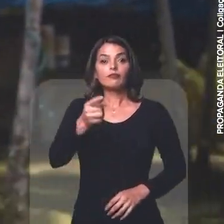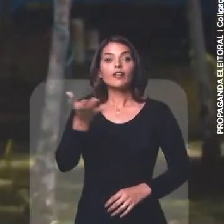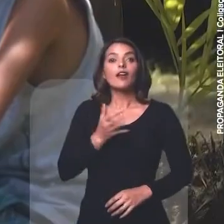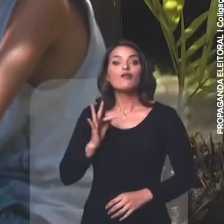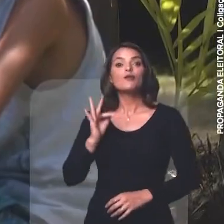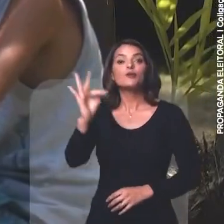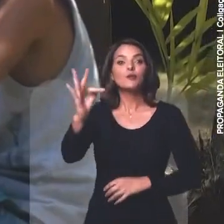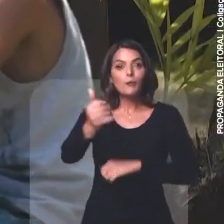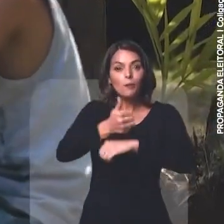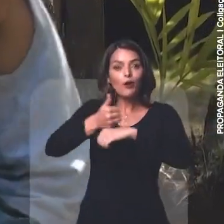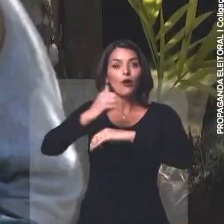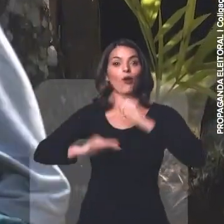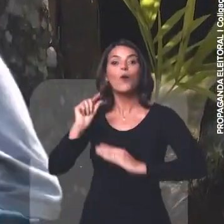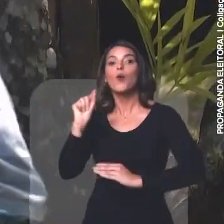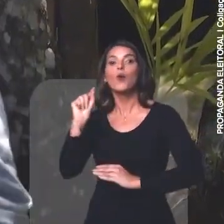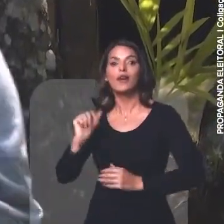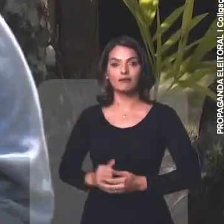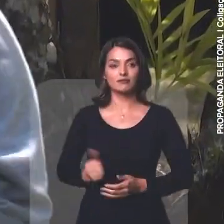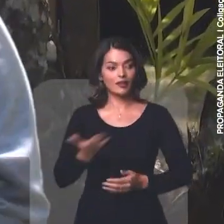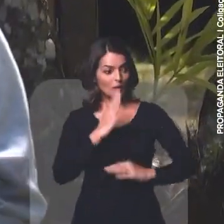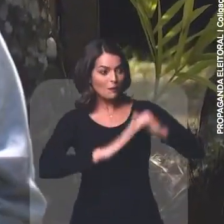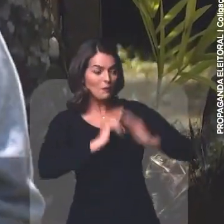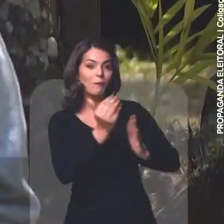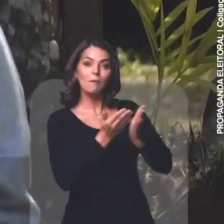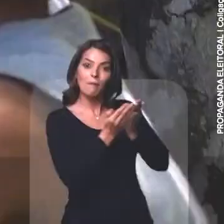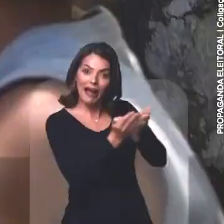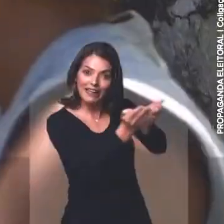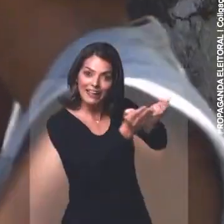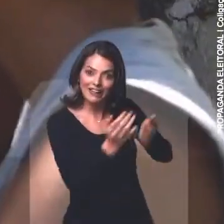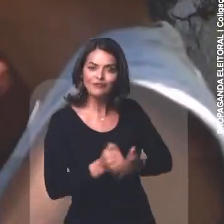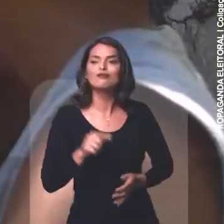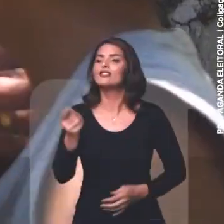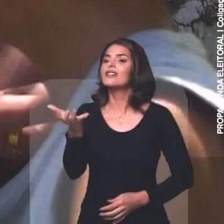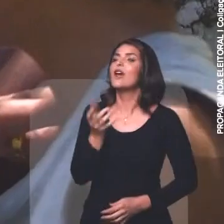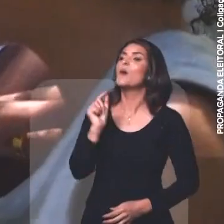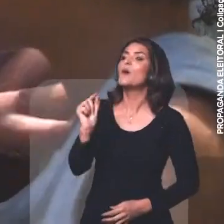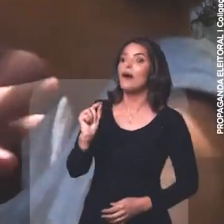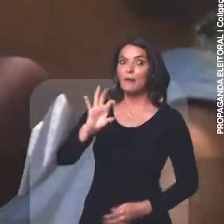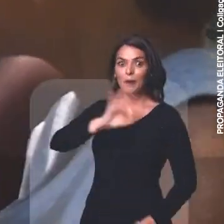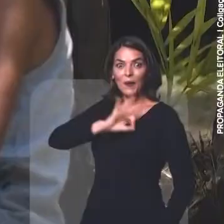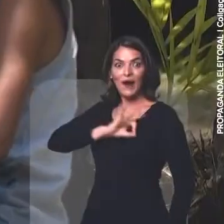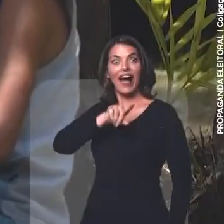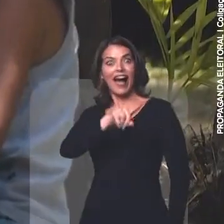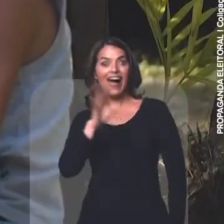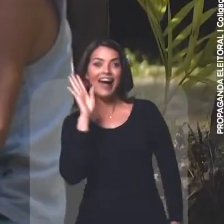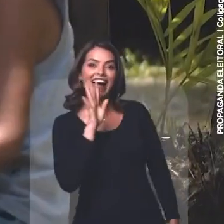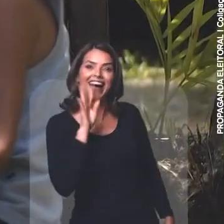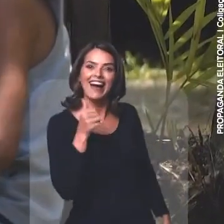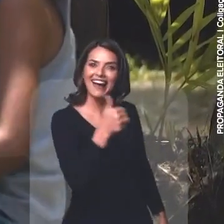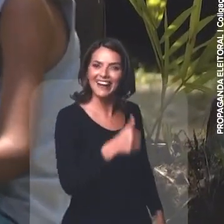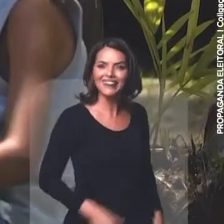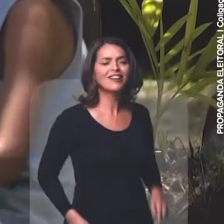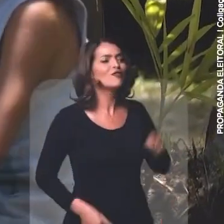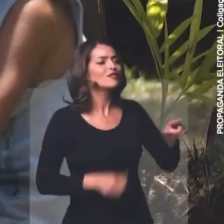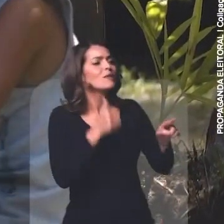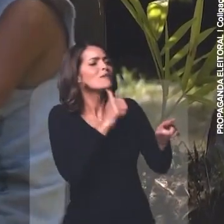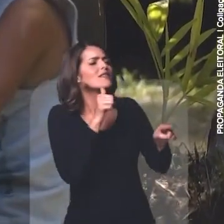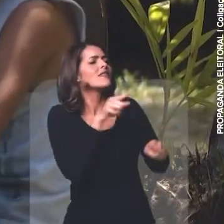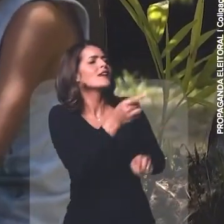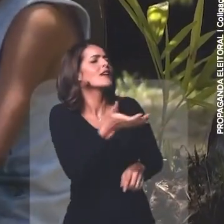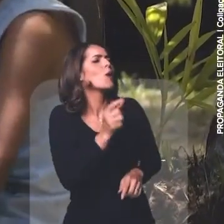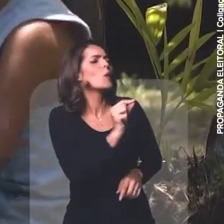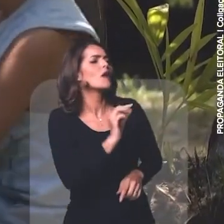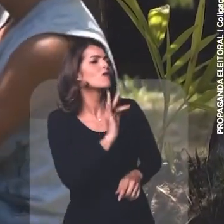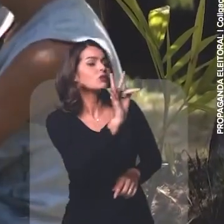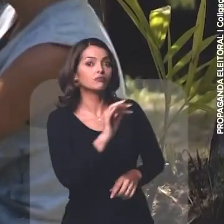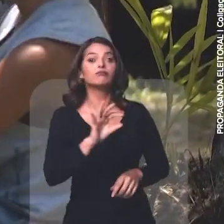E você, quer ser o que na vida quando crescer? Barqueiro. Barqueiro? E você? Polícia. Quer policial? E a